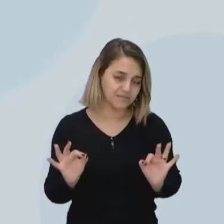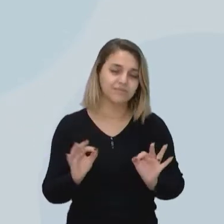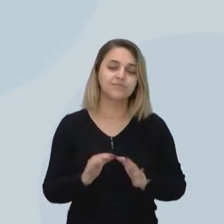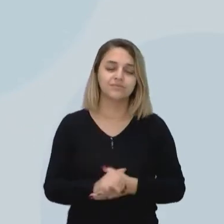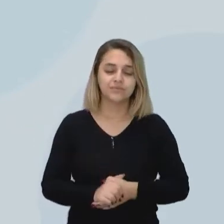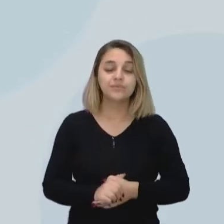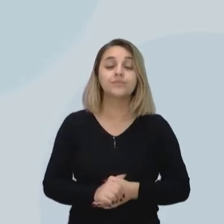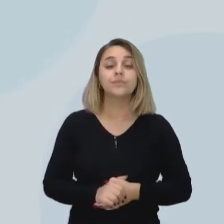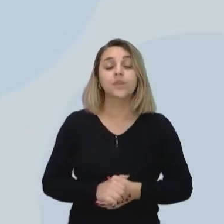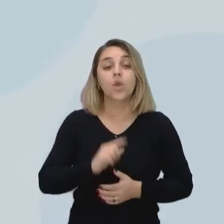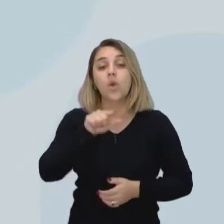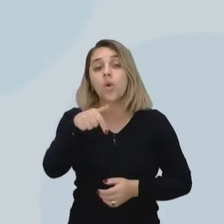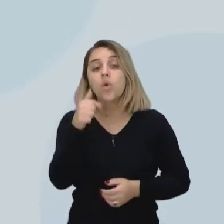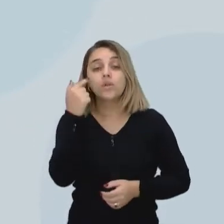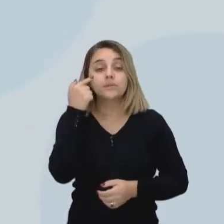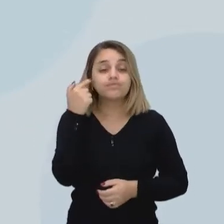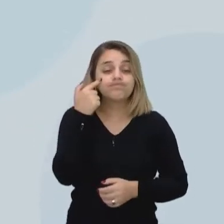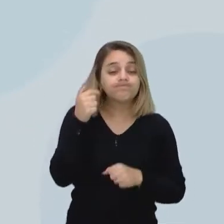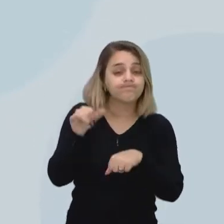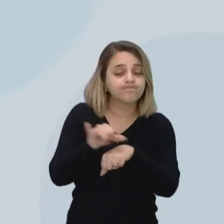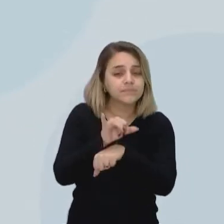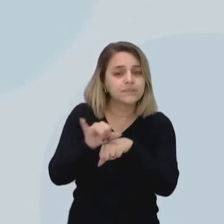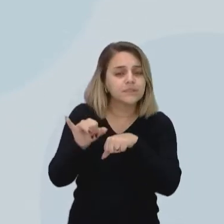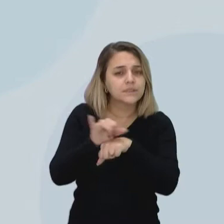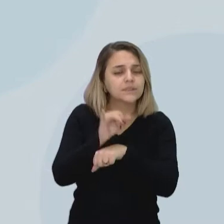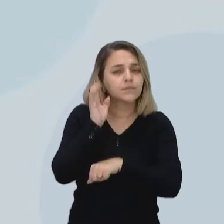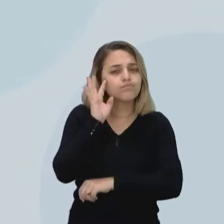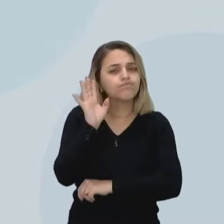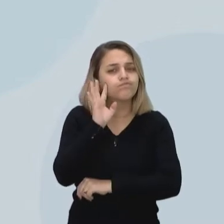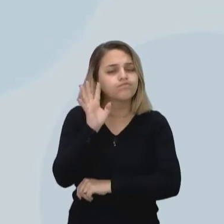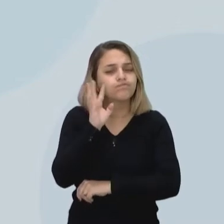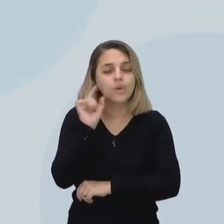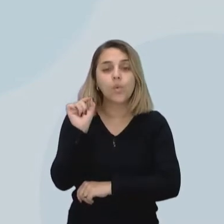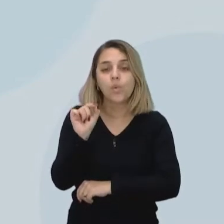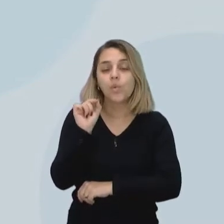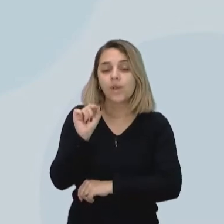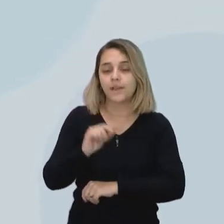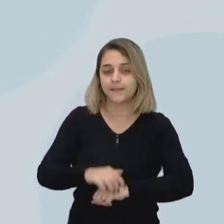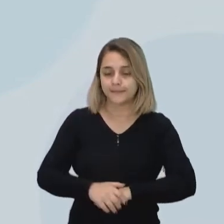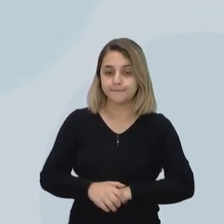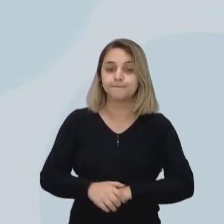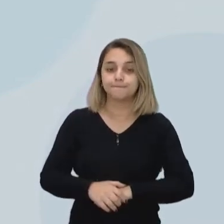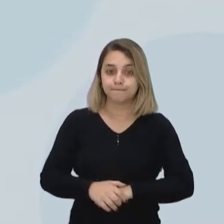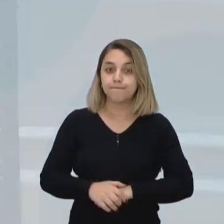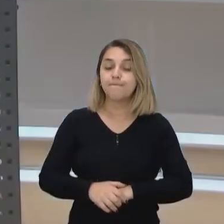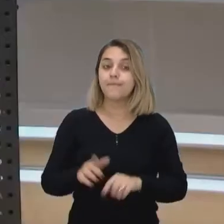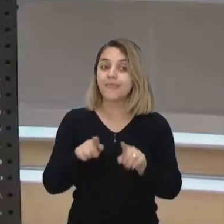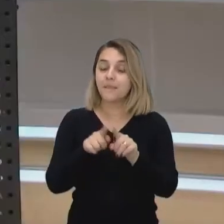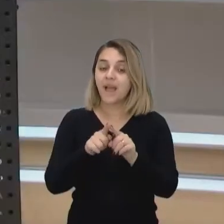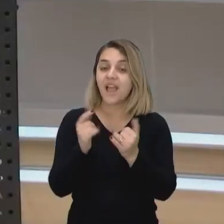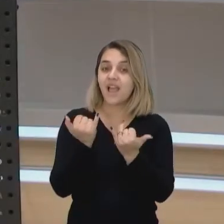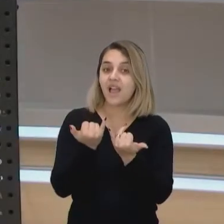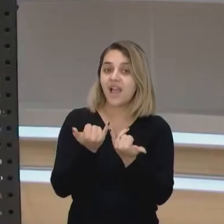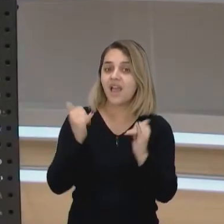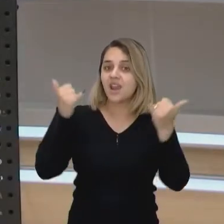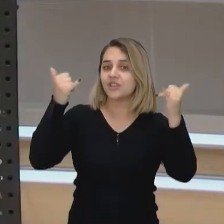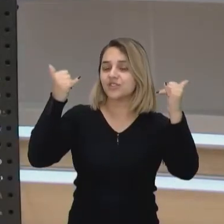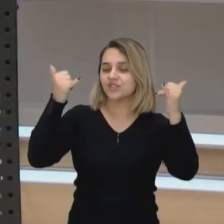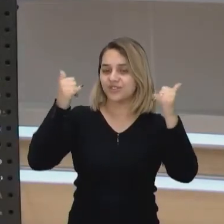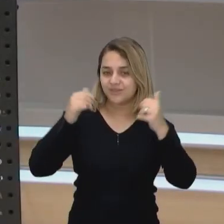que a gente pode estar pensando, além da questão da água, é também na questão da energia, né?